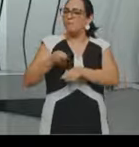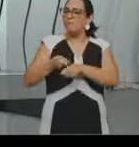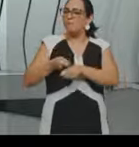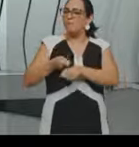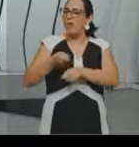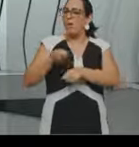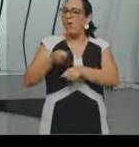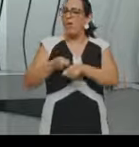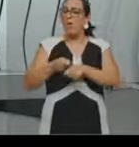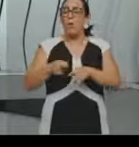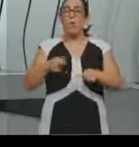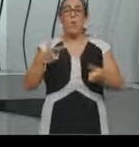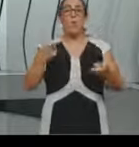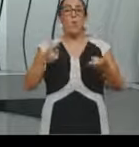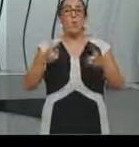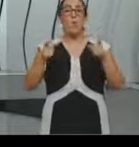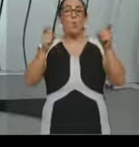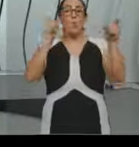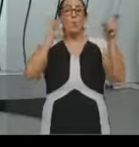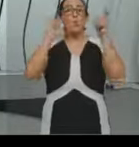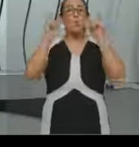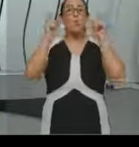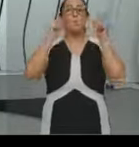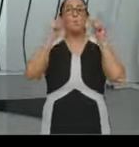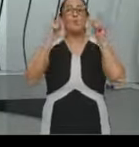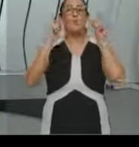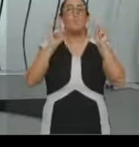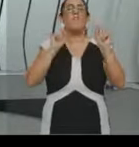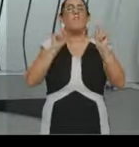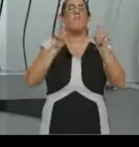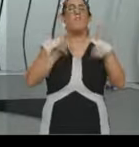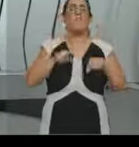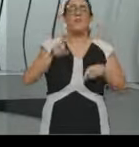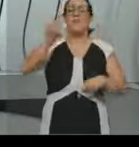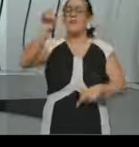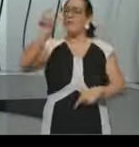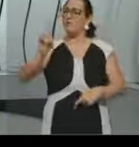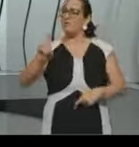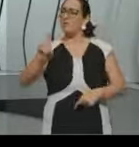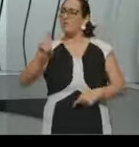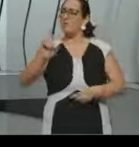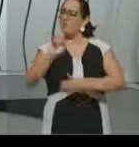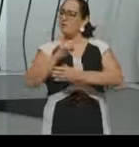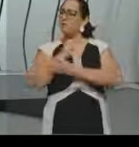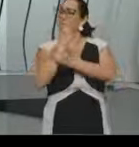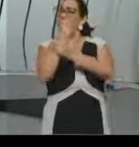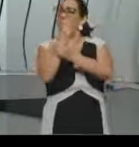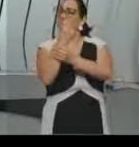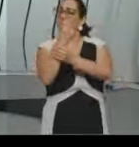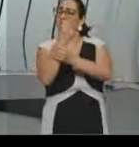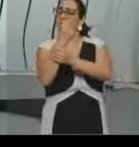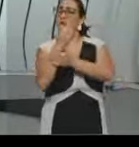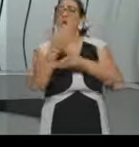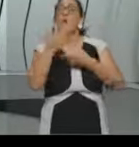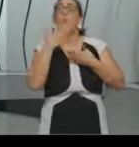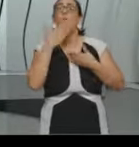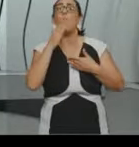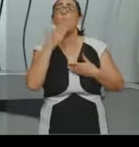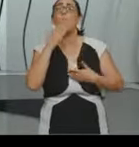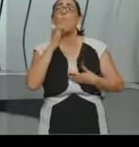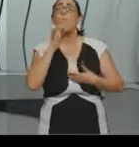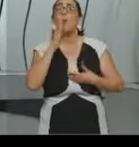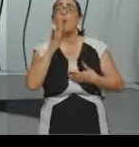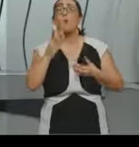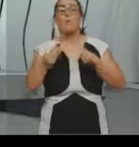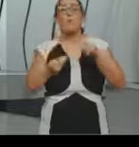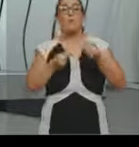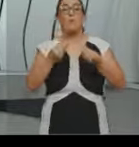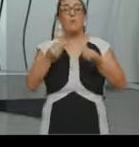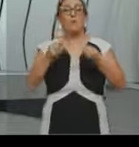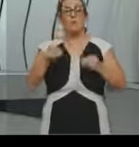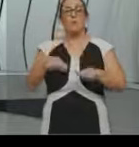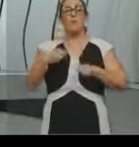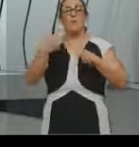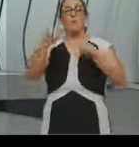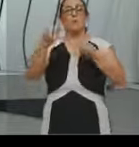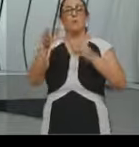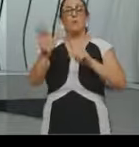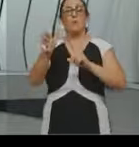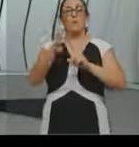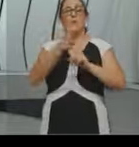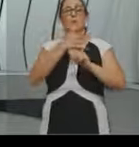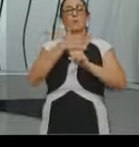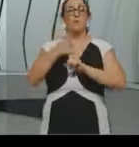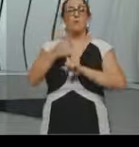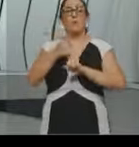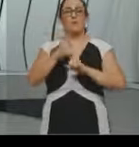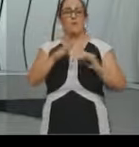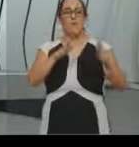questão da preocupação, né? O que é direito? Qual que é a garantia? Segurança para esses trabalhadores, né? Moradia, condições